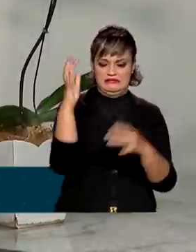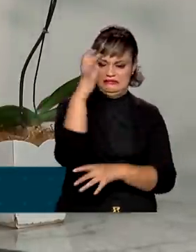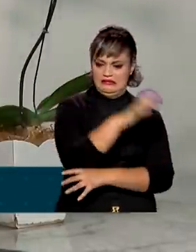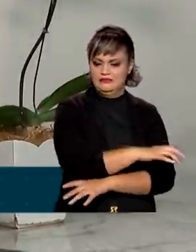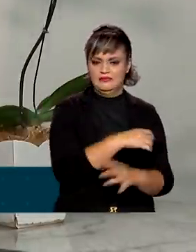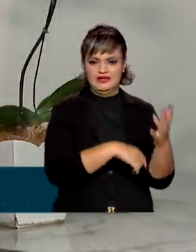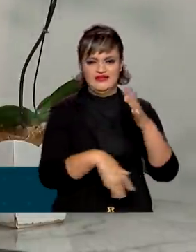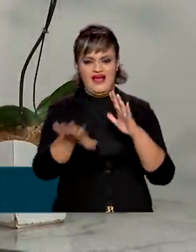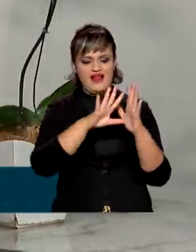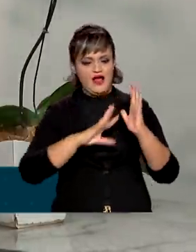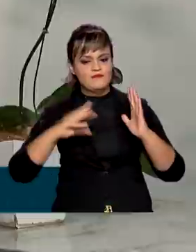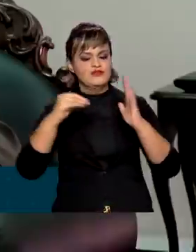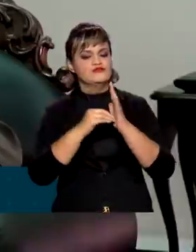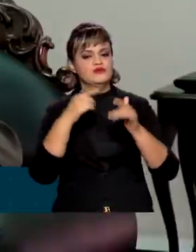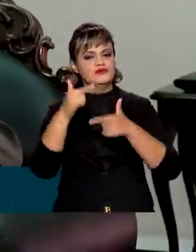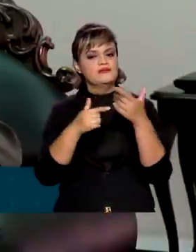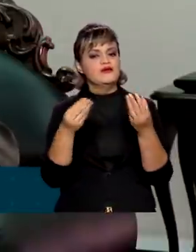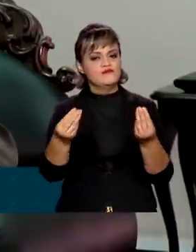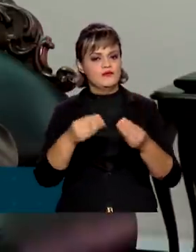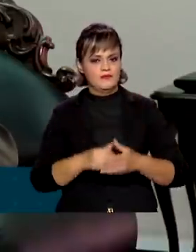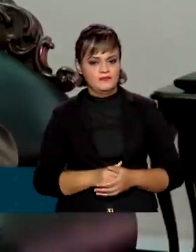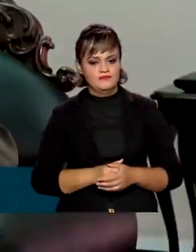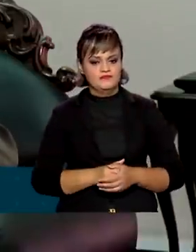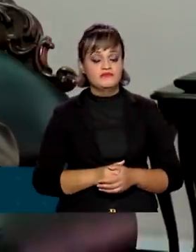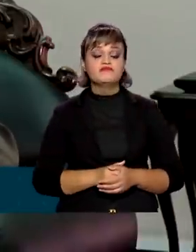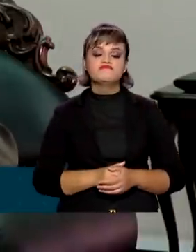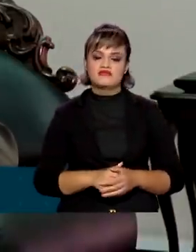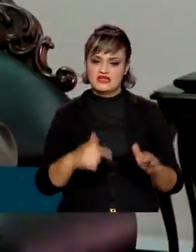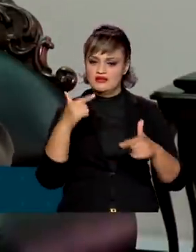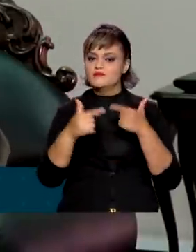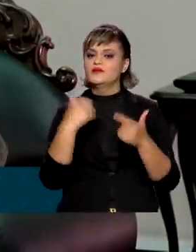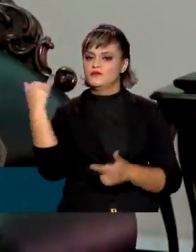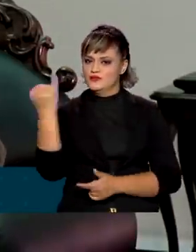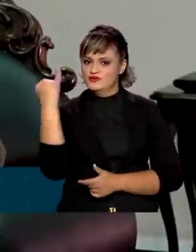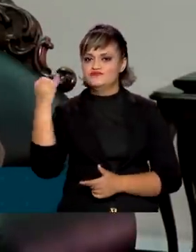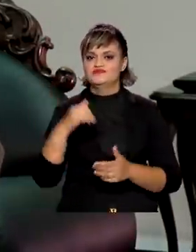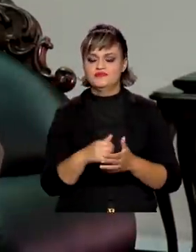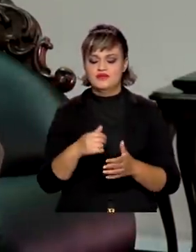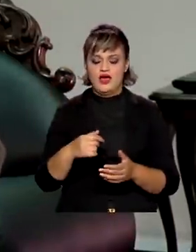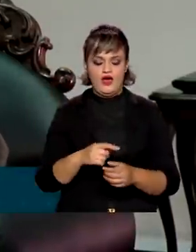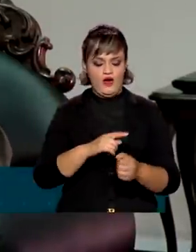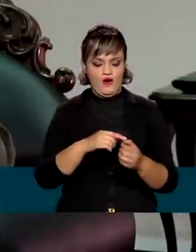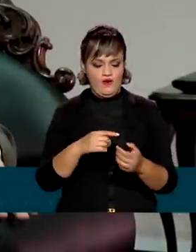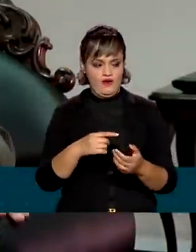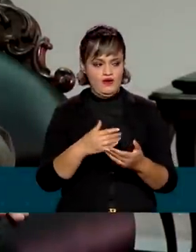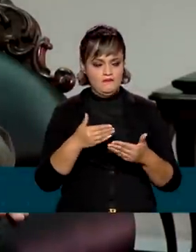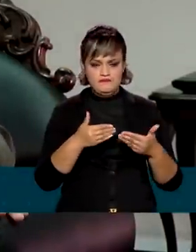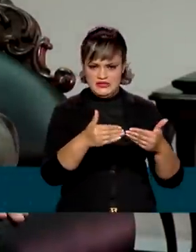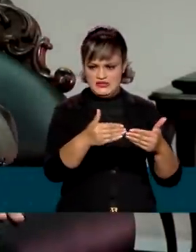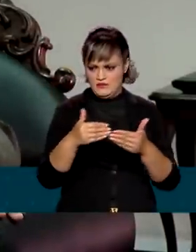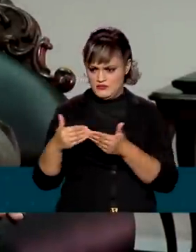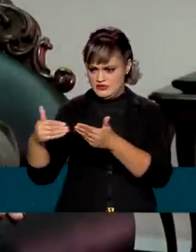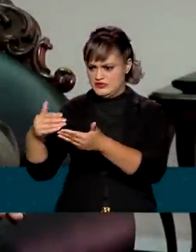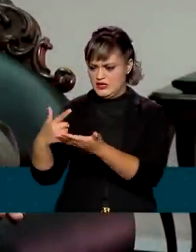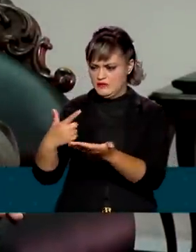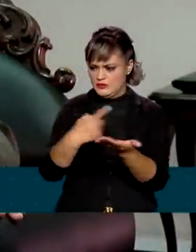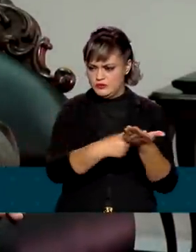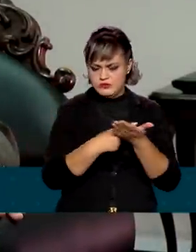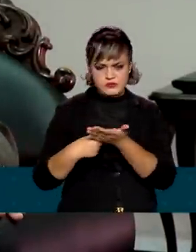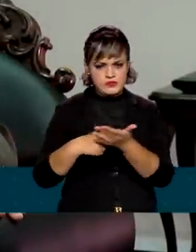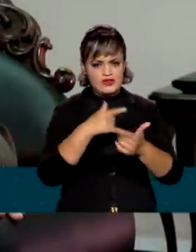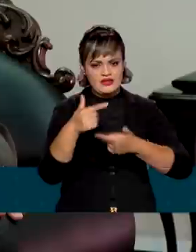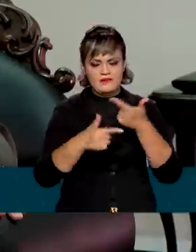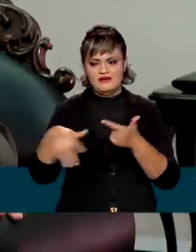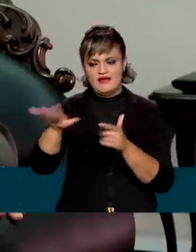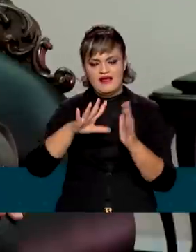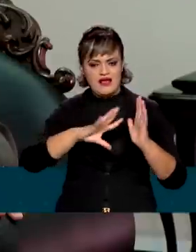foi esse trabalho em 2021. É trabalho muito importante, o governo unindo forças, os dois ministérios atuando juntos na região